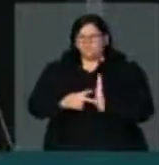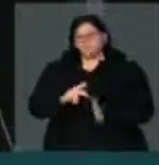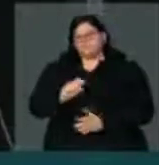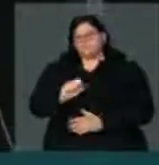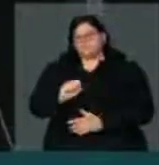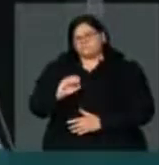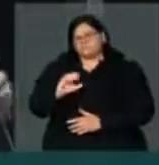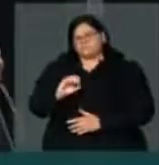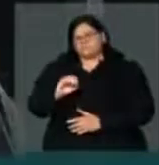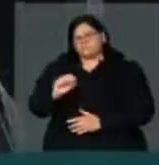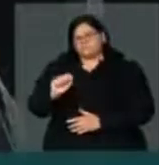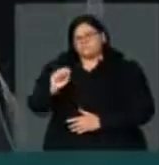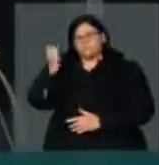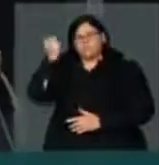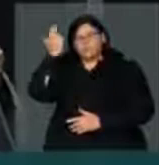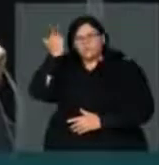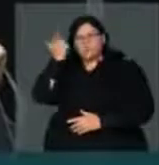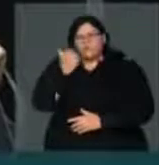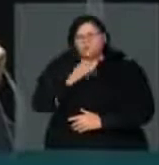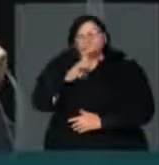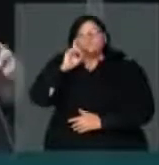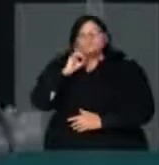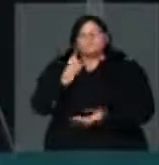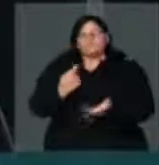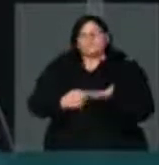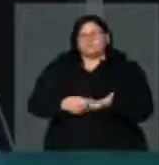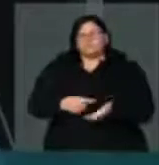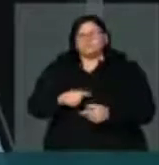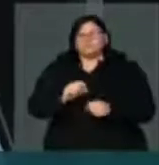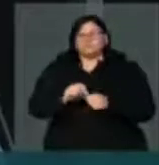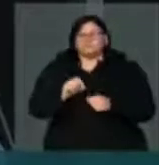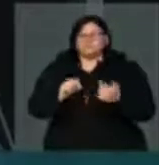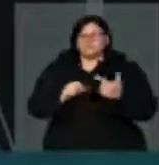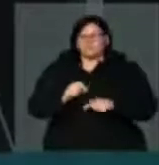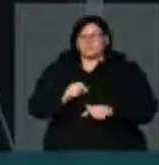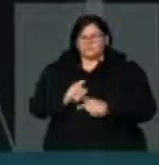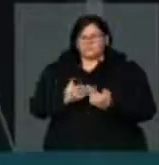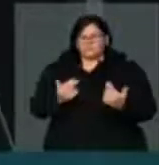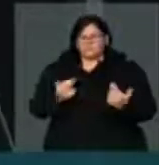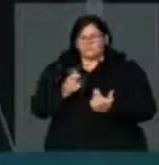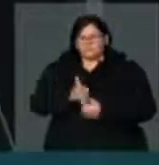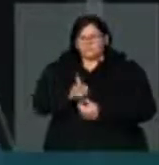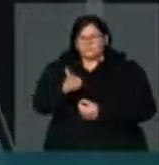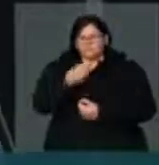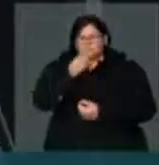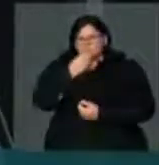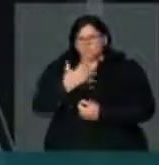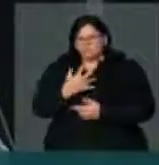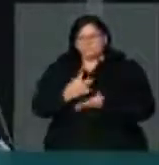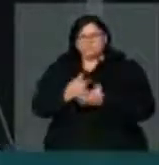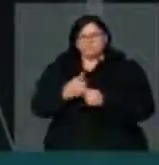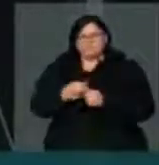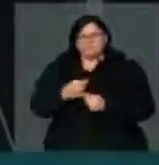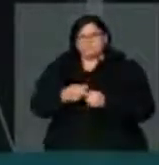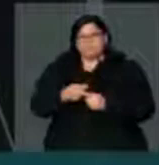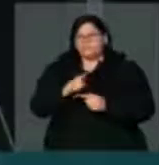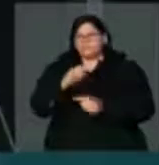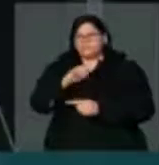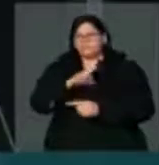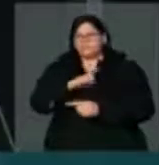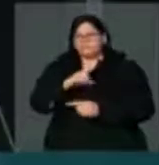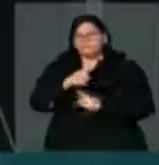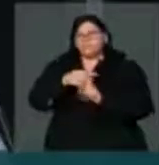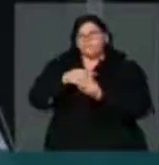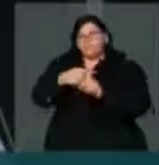reconstruir coisas sempre boas, apesar de existir cruz, dor, desencanto, problema.